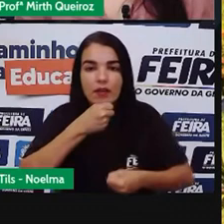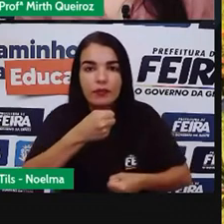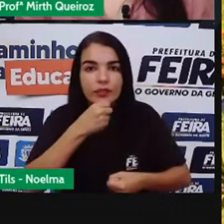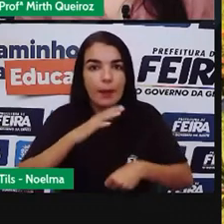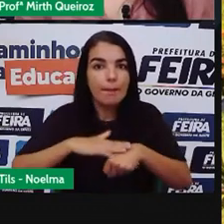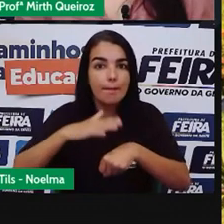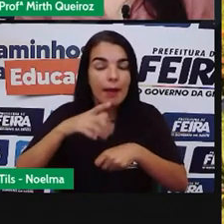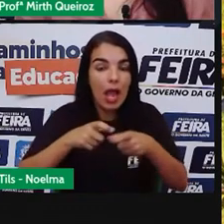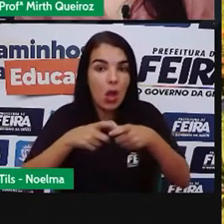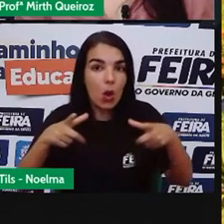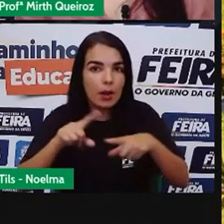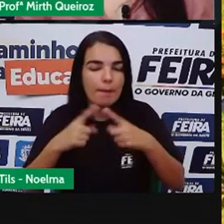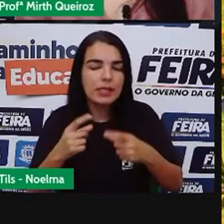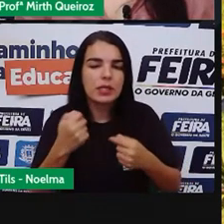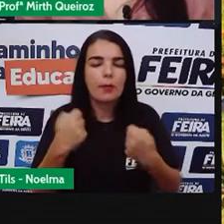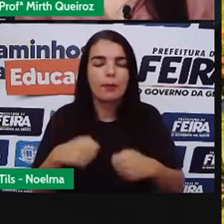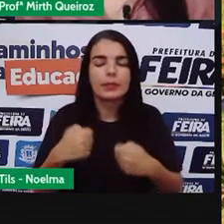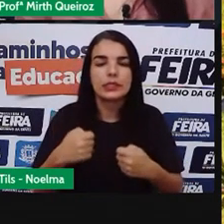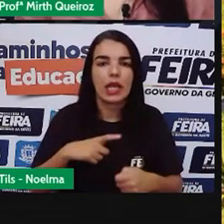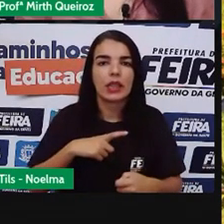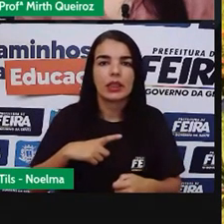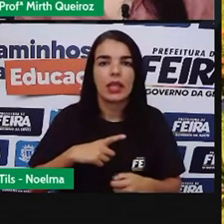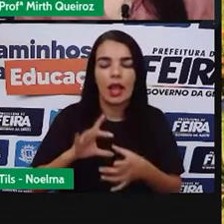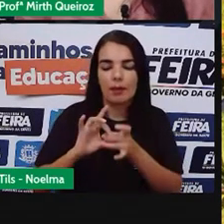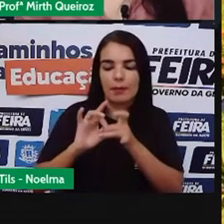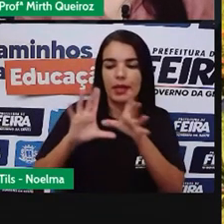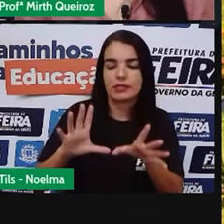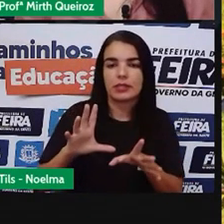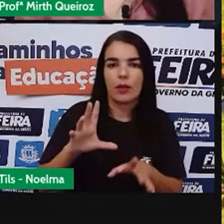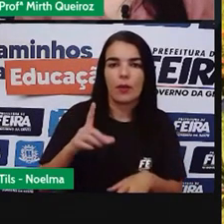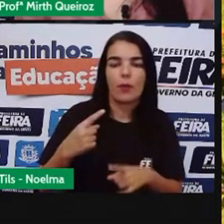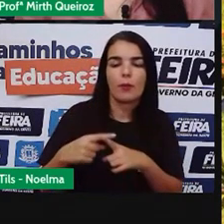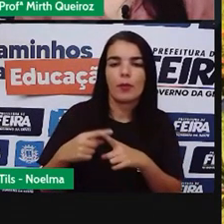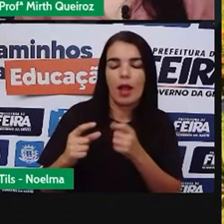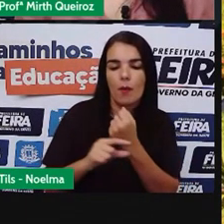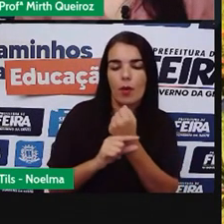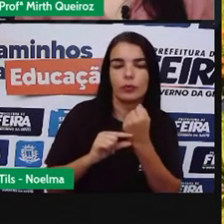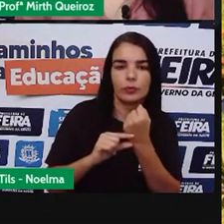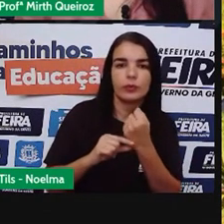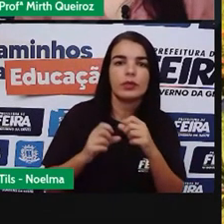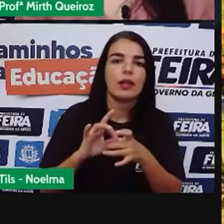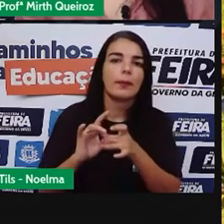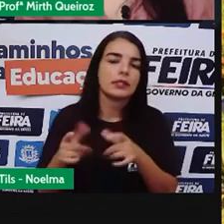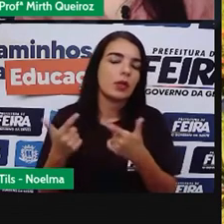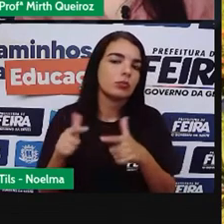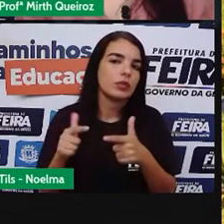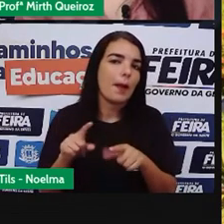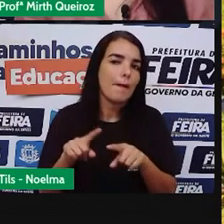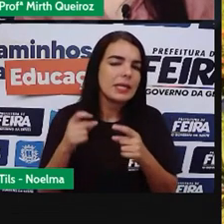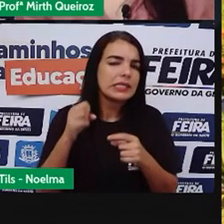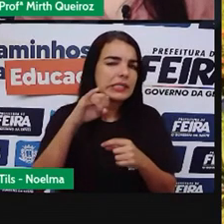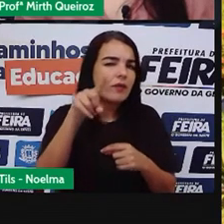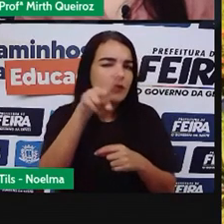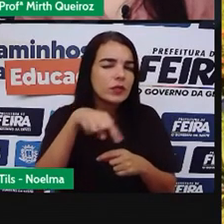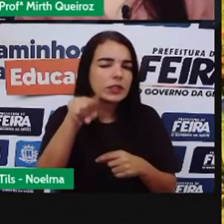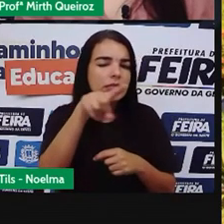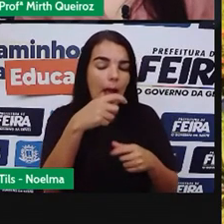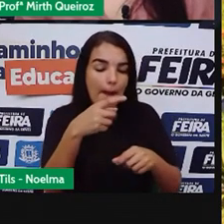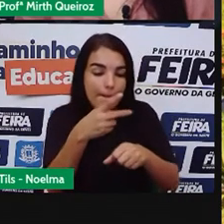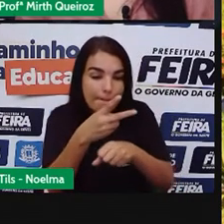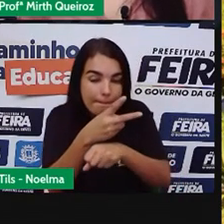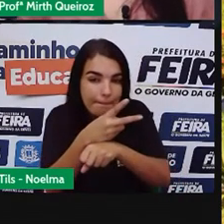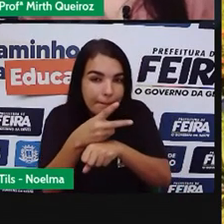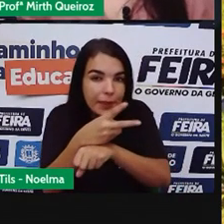direitos autorais A gente não pode Colocar aqui Pra vocês Assistirem Mas pesquisando aí No Youtube